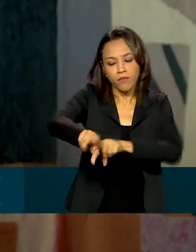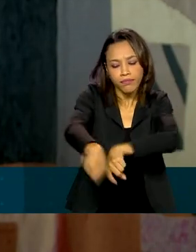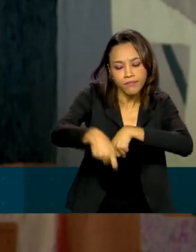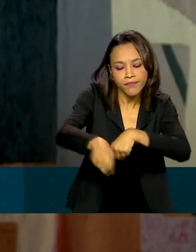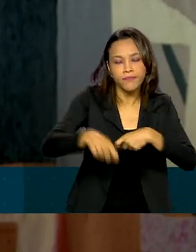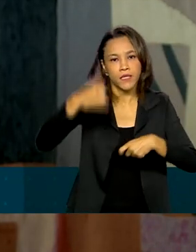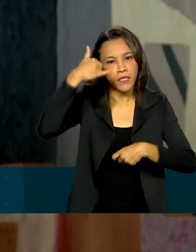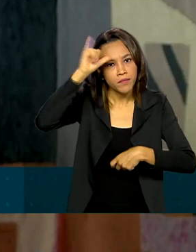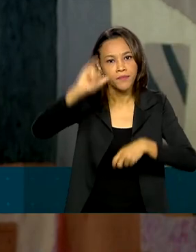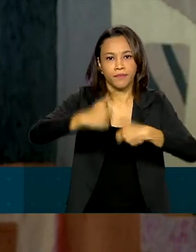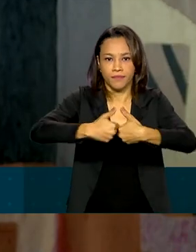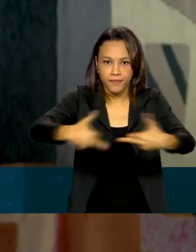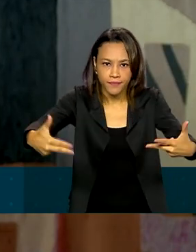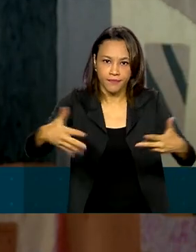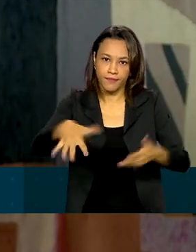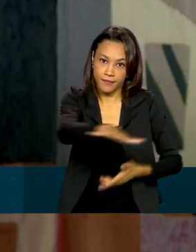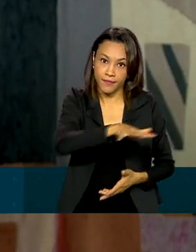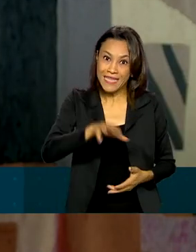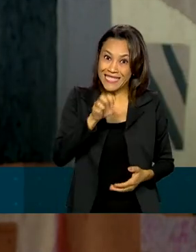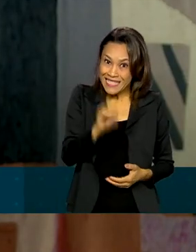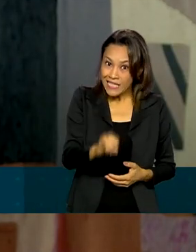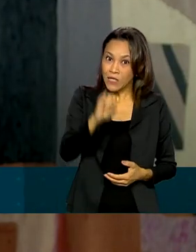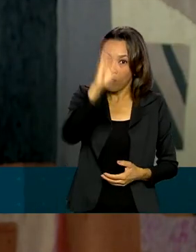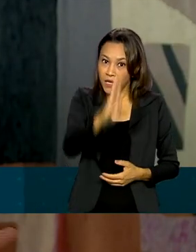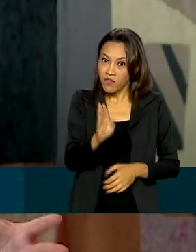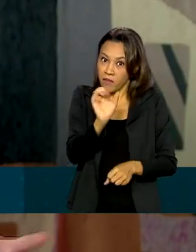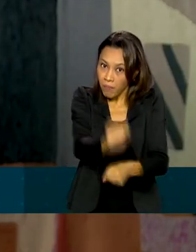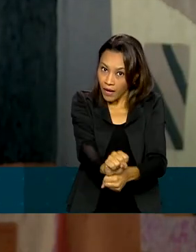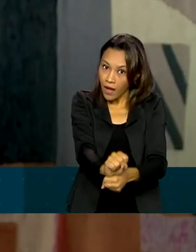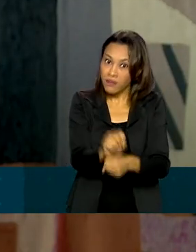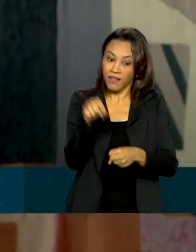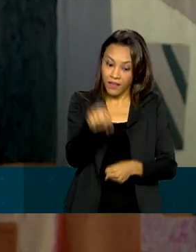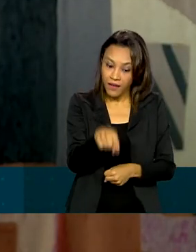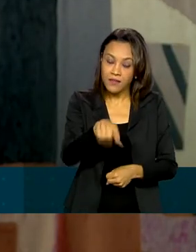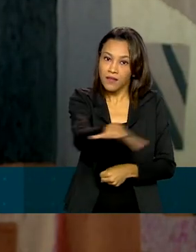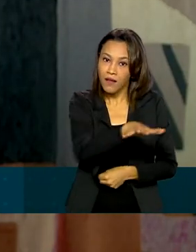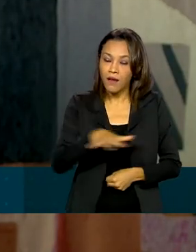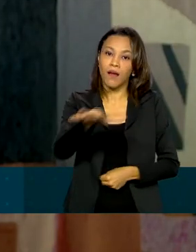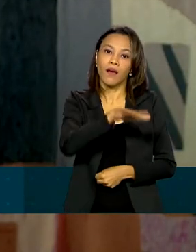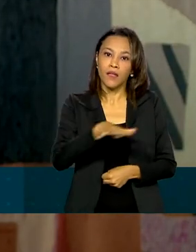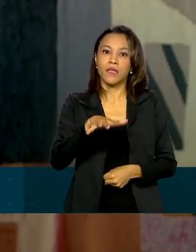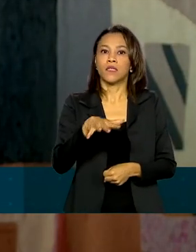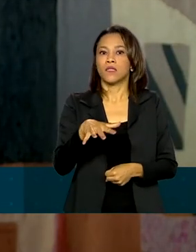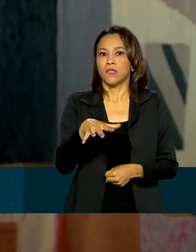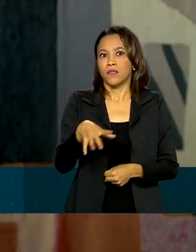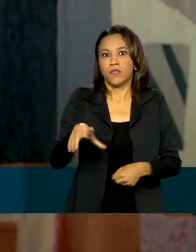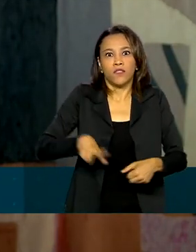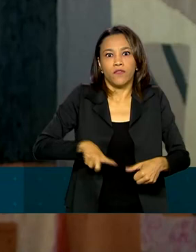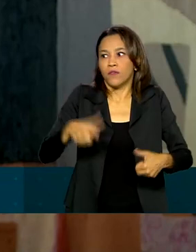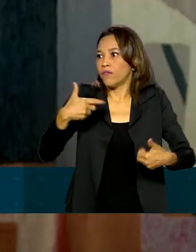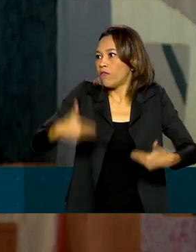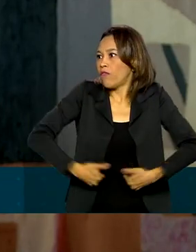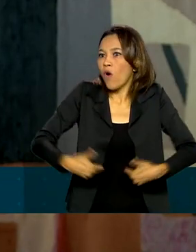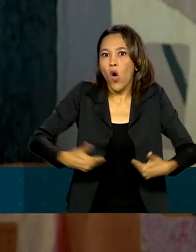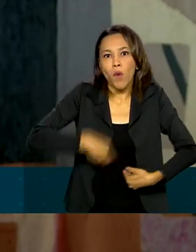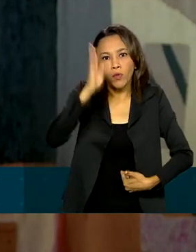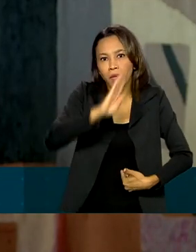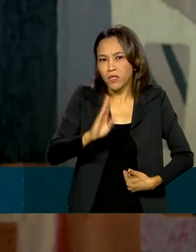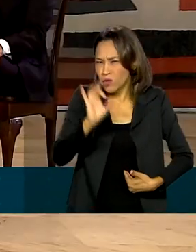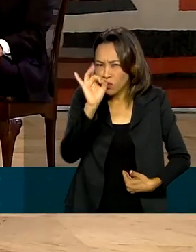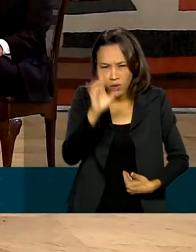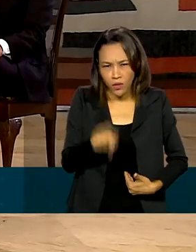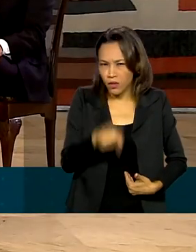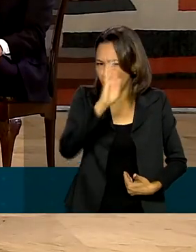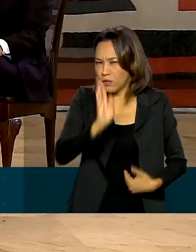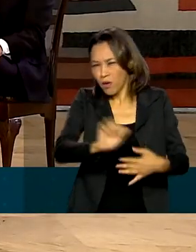agropecuária. Se o Brasil tivesse parado a economia nessa área também, teria produzido fome, não só no Brasil, mas ao redor do mundo. O